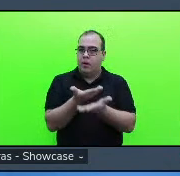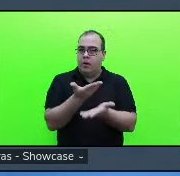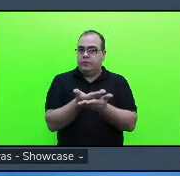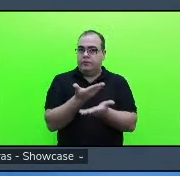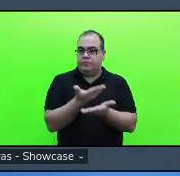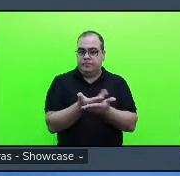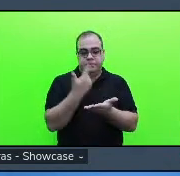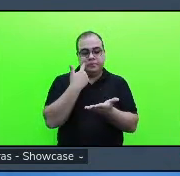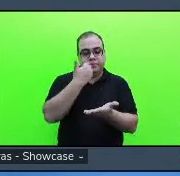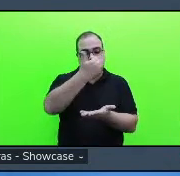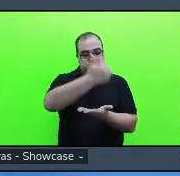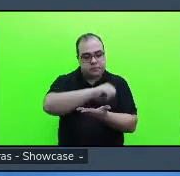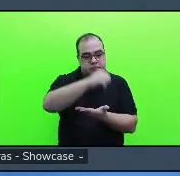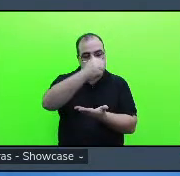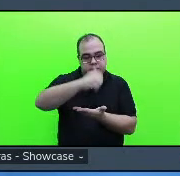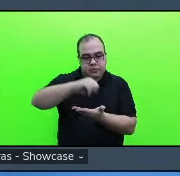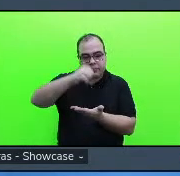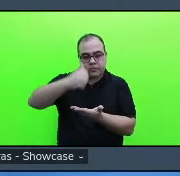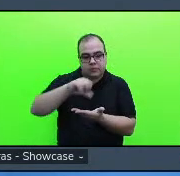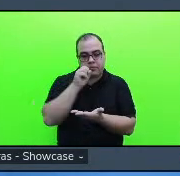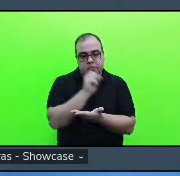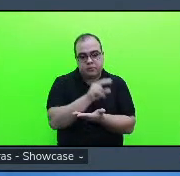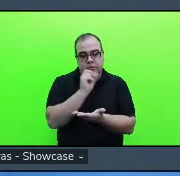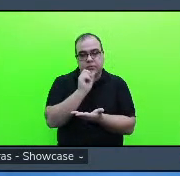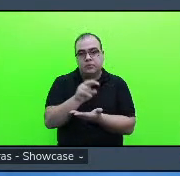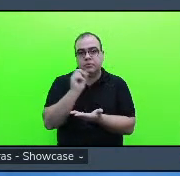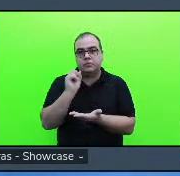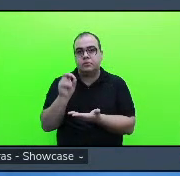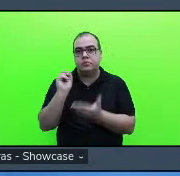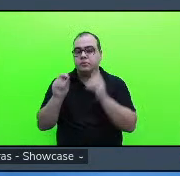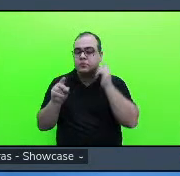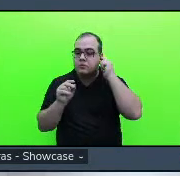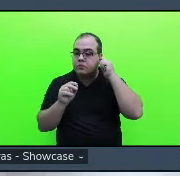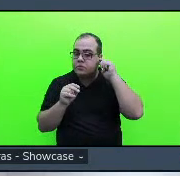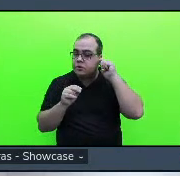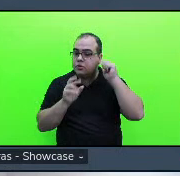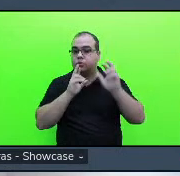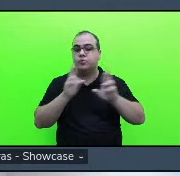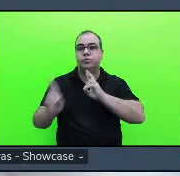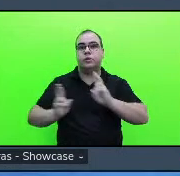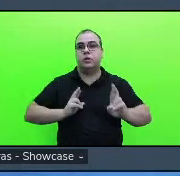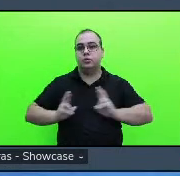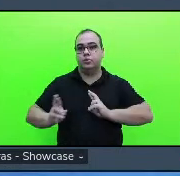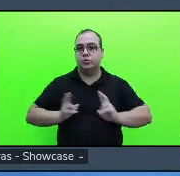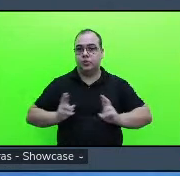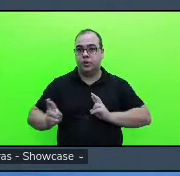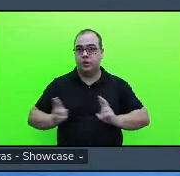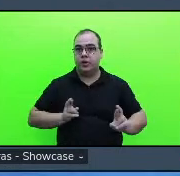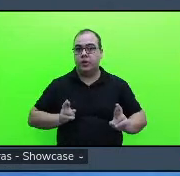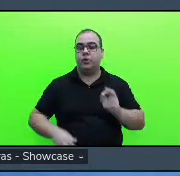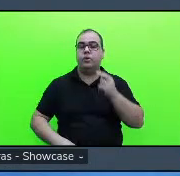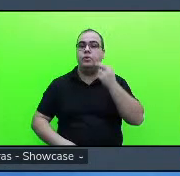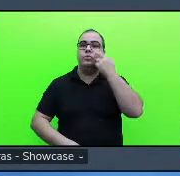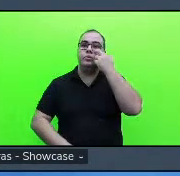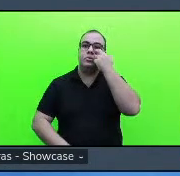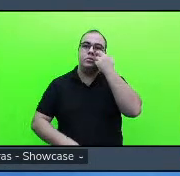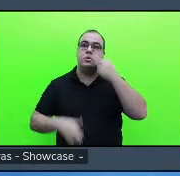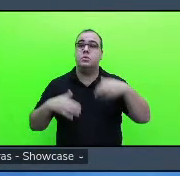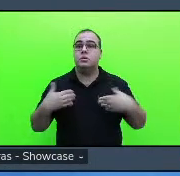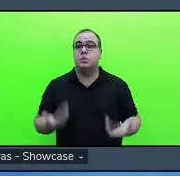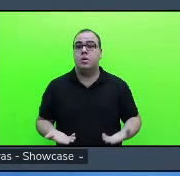qualitativa do que quantitativa dos resultados com relação aos